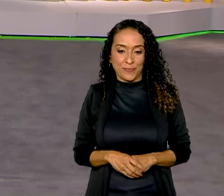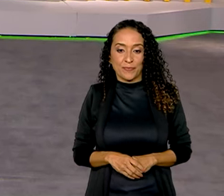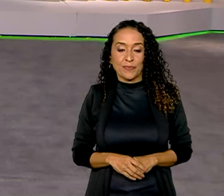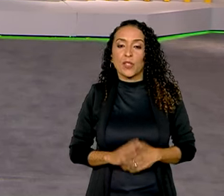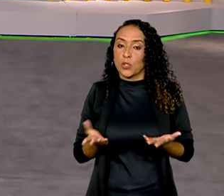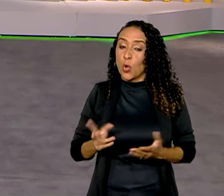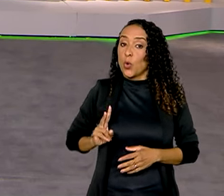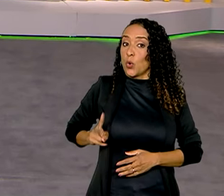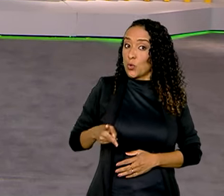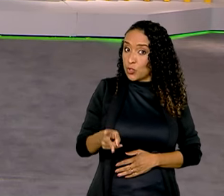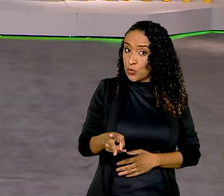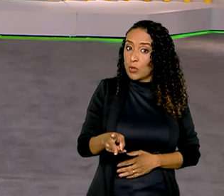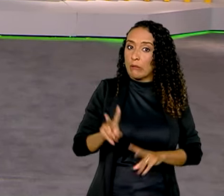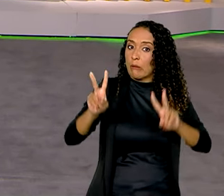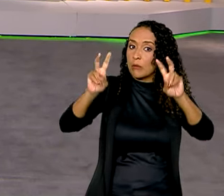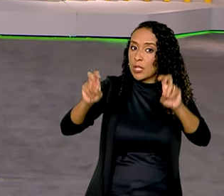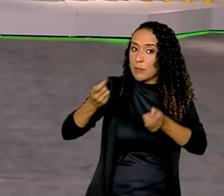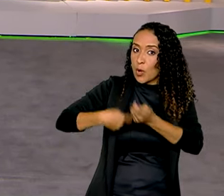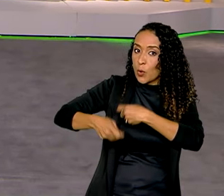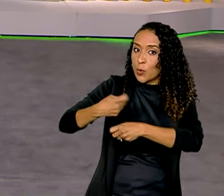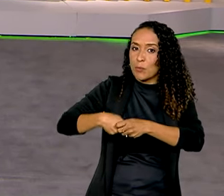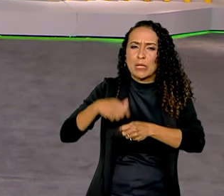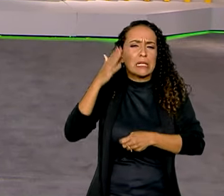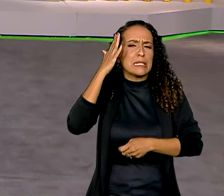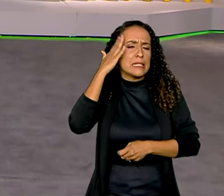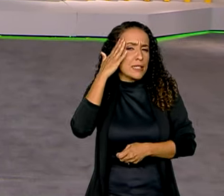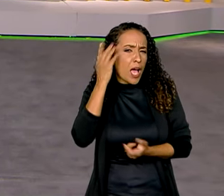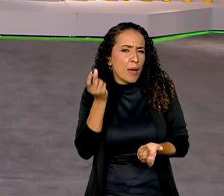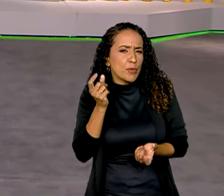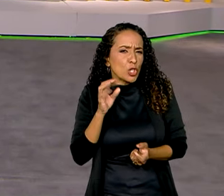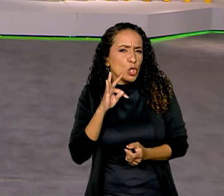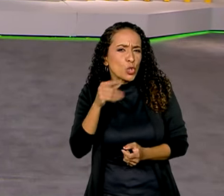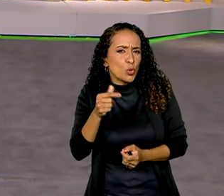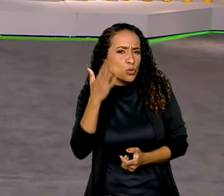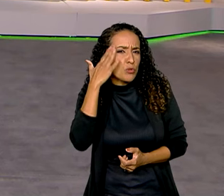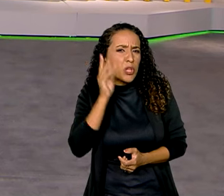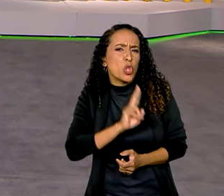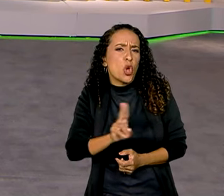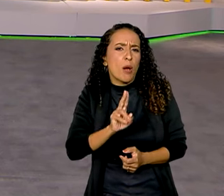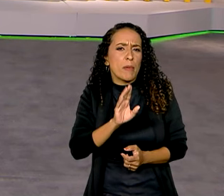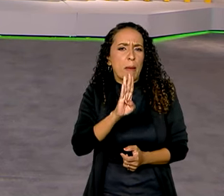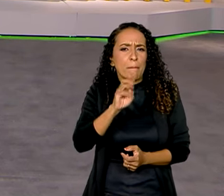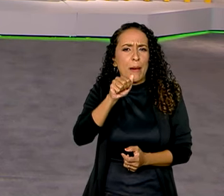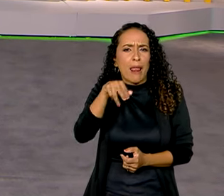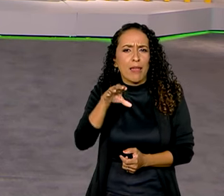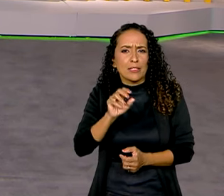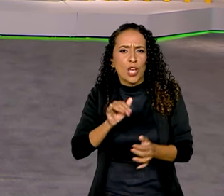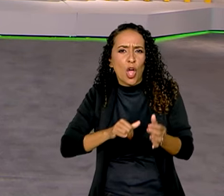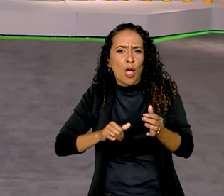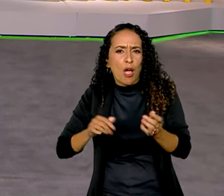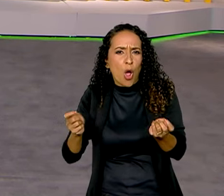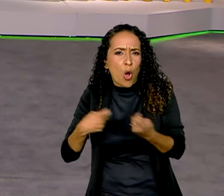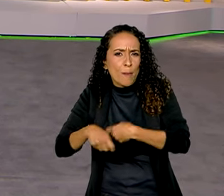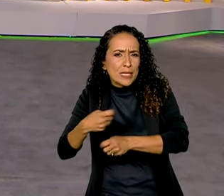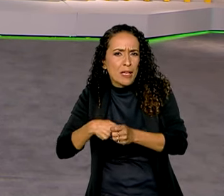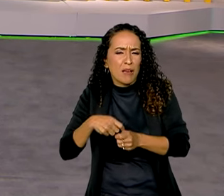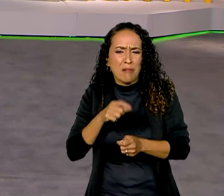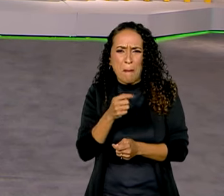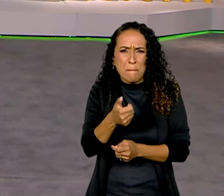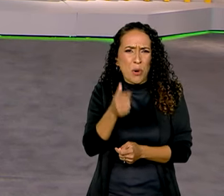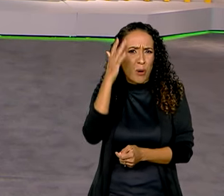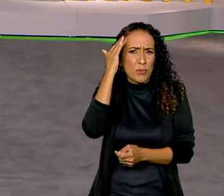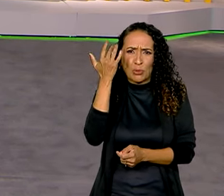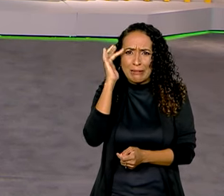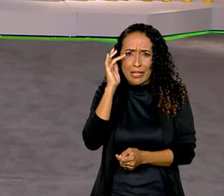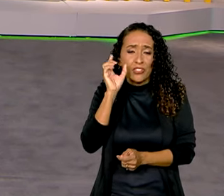E continuando com o tema da economia, sabe aquilo que todo mundo chama de balança comercial e pouca gente entende?